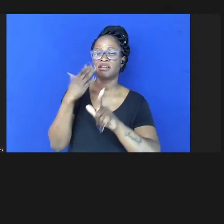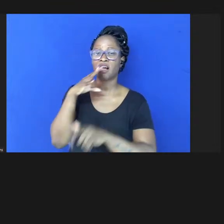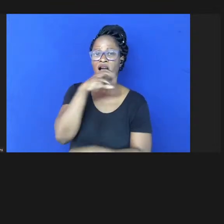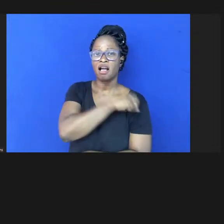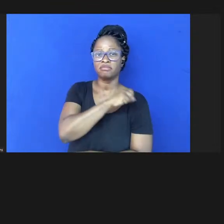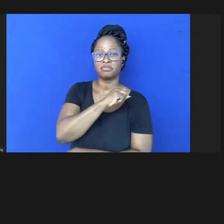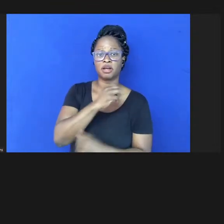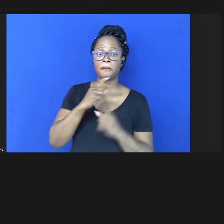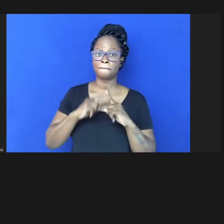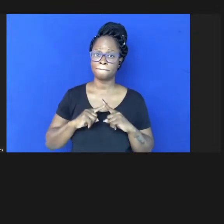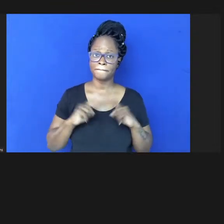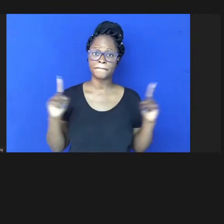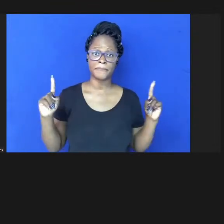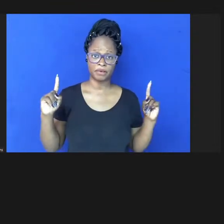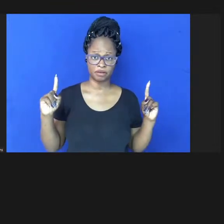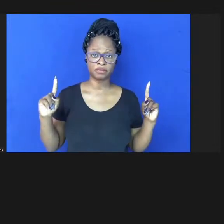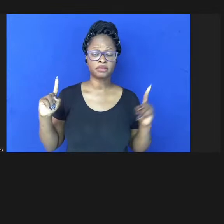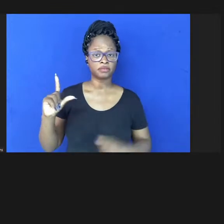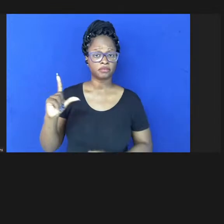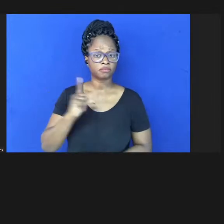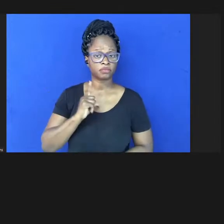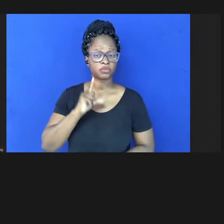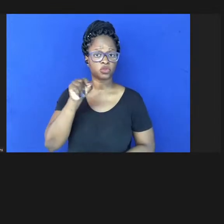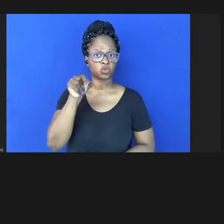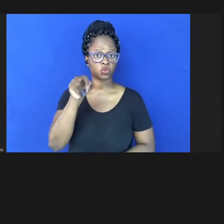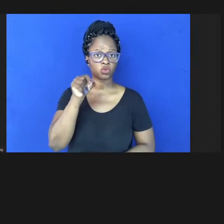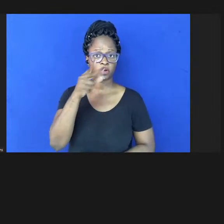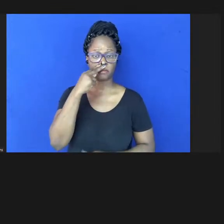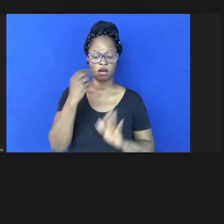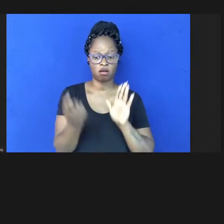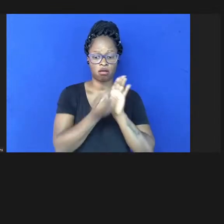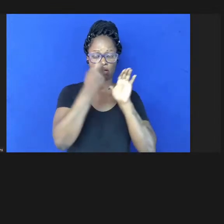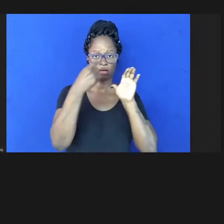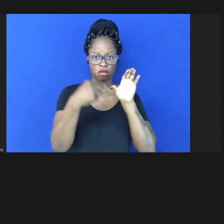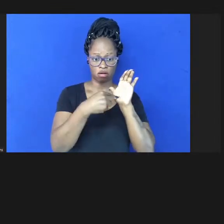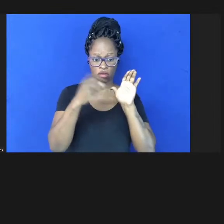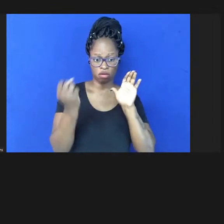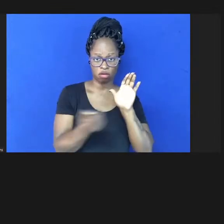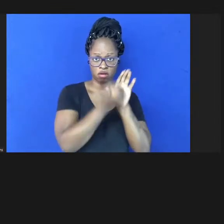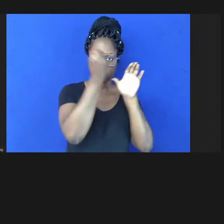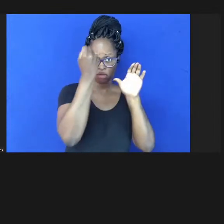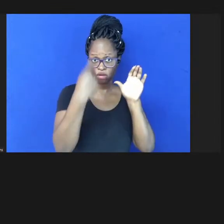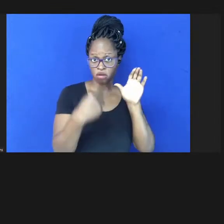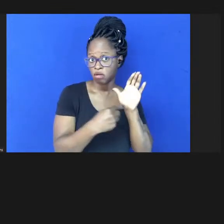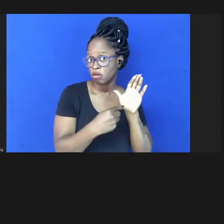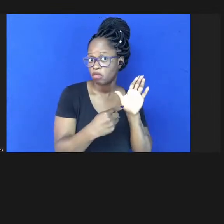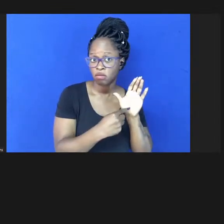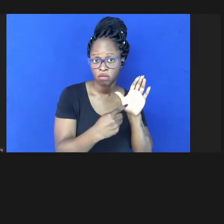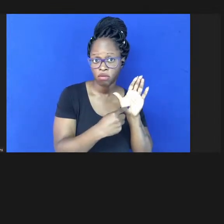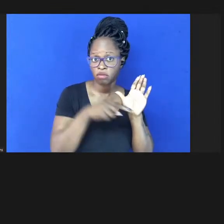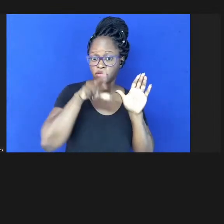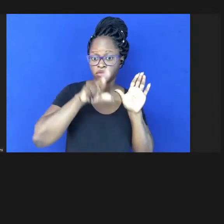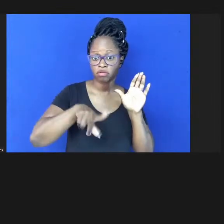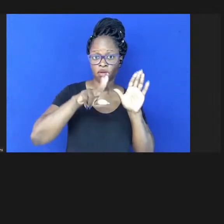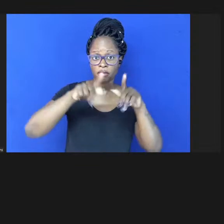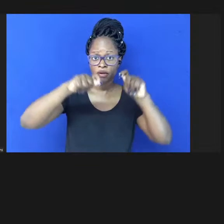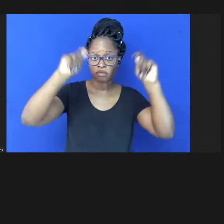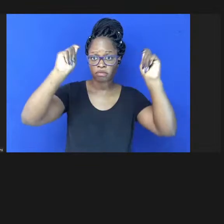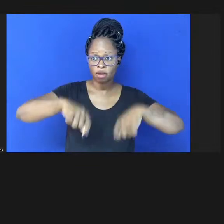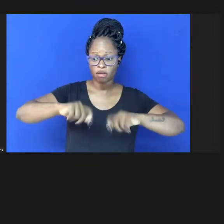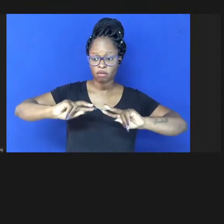entanto esse rótulo da não possibilidade de reprodução